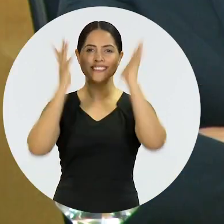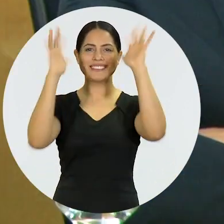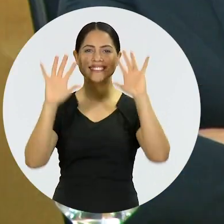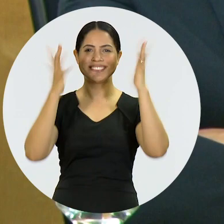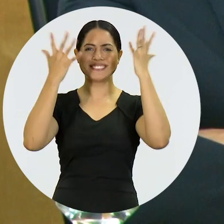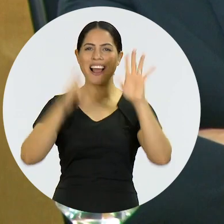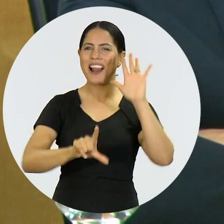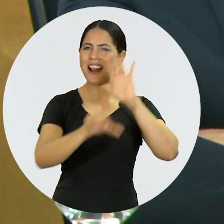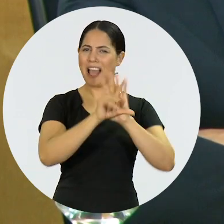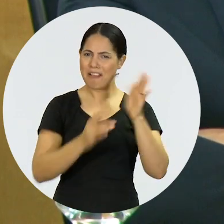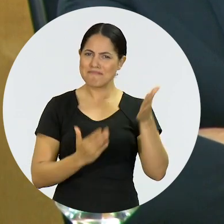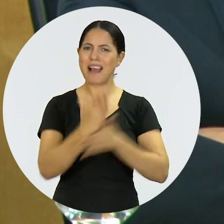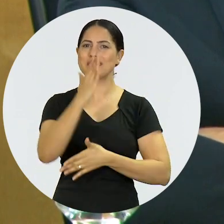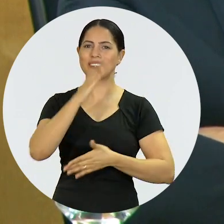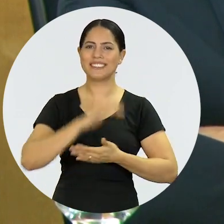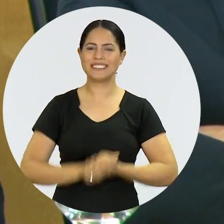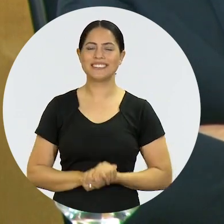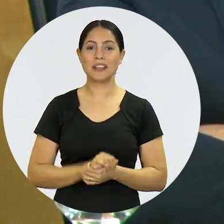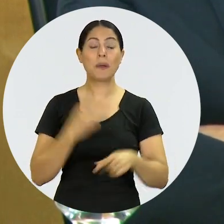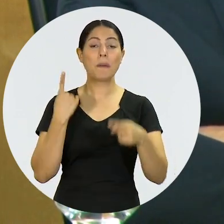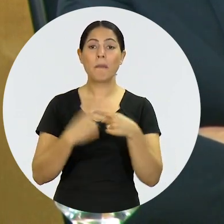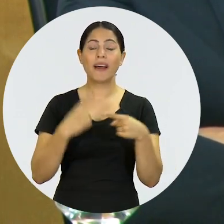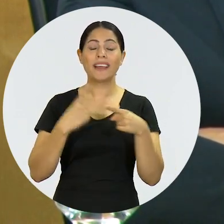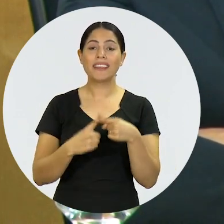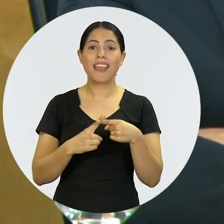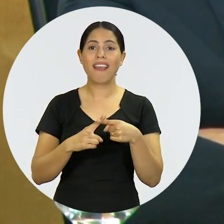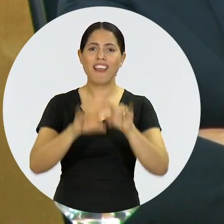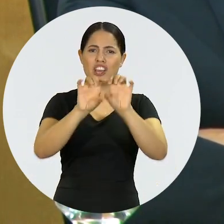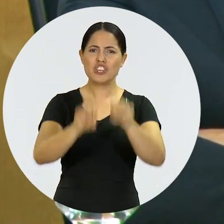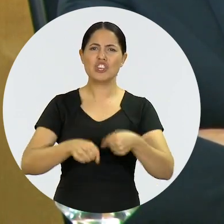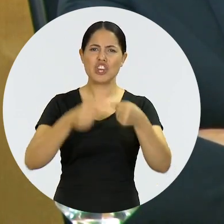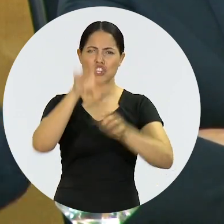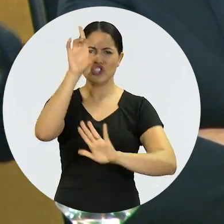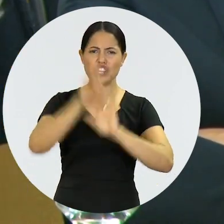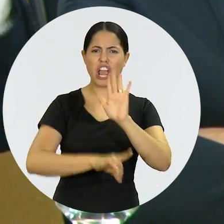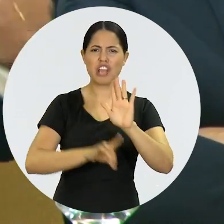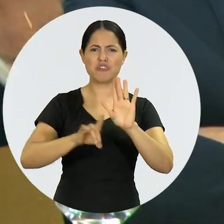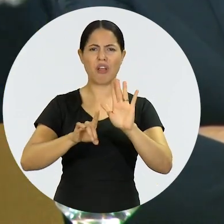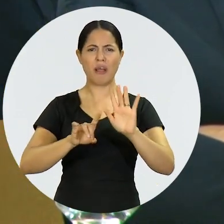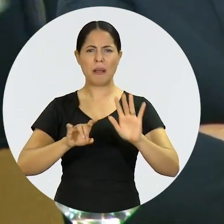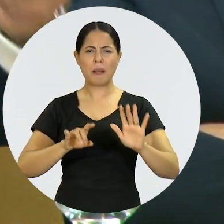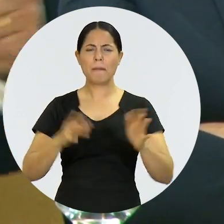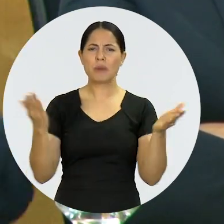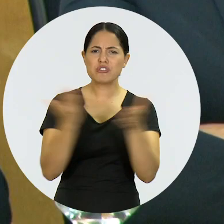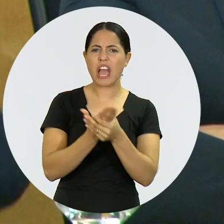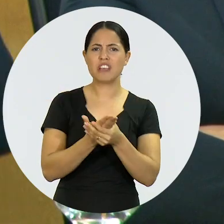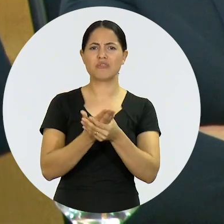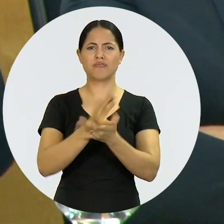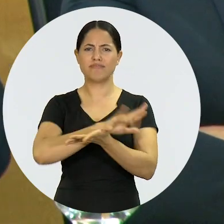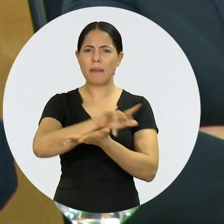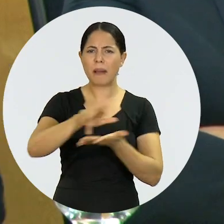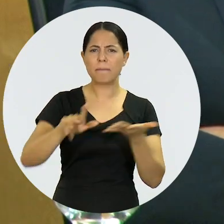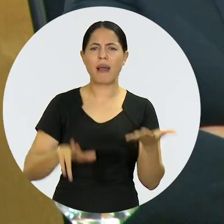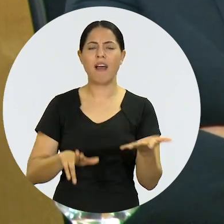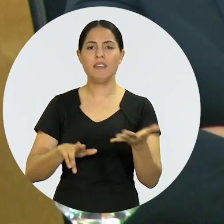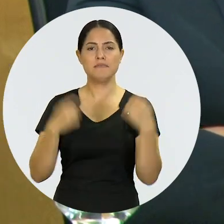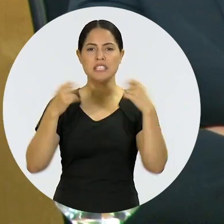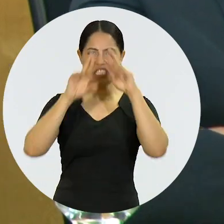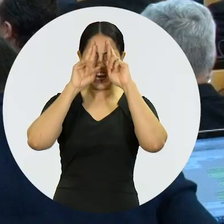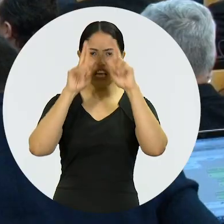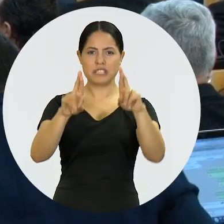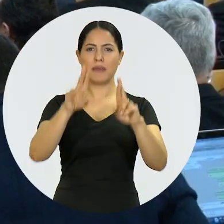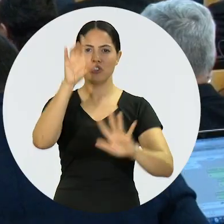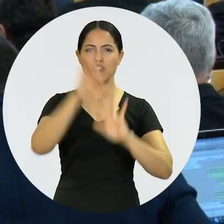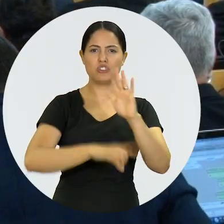Estado Democrático de Direito com aprovação desta lei. Porque não há ampla defesa contraditória devido ao processo legal